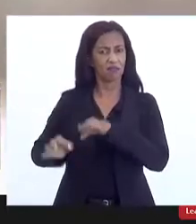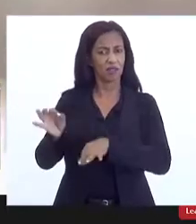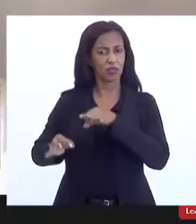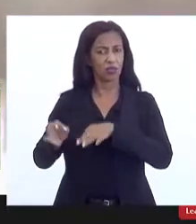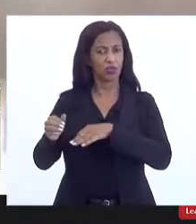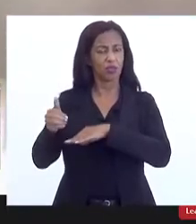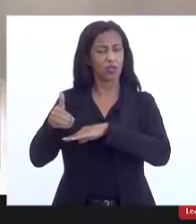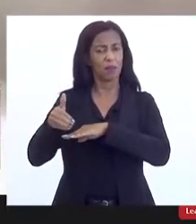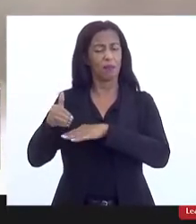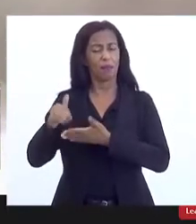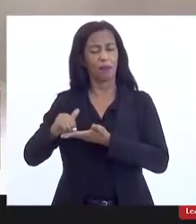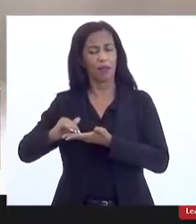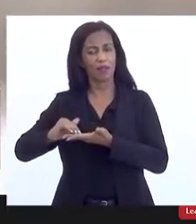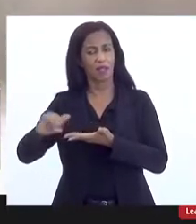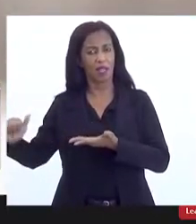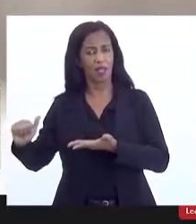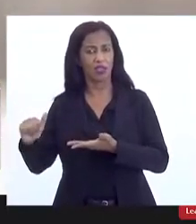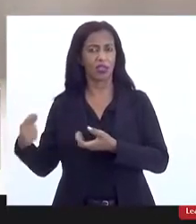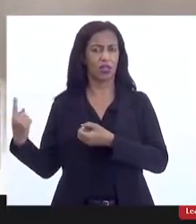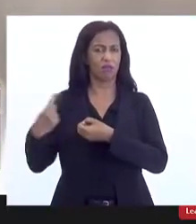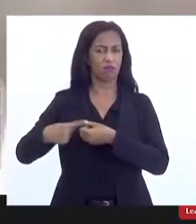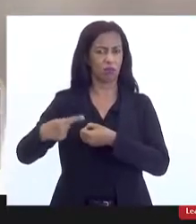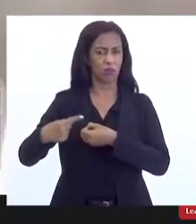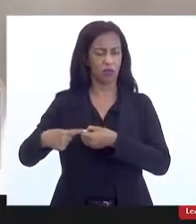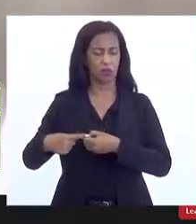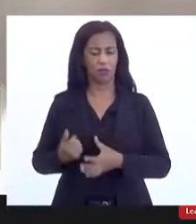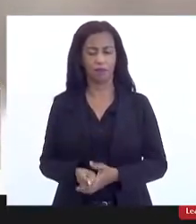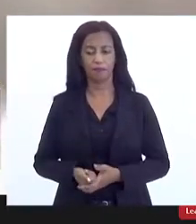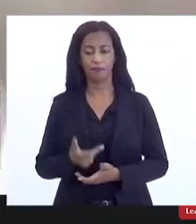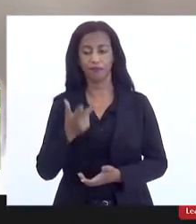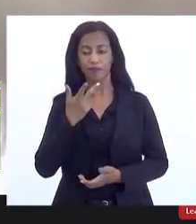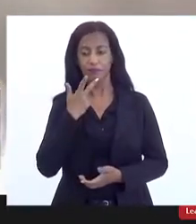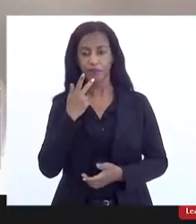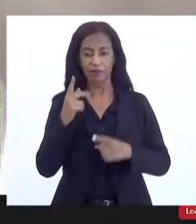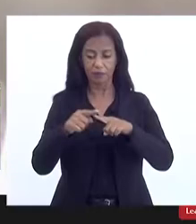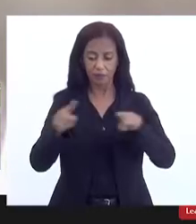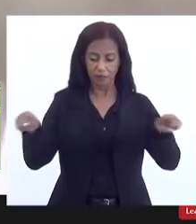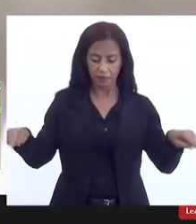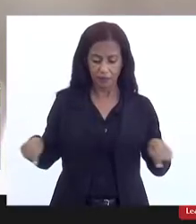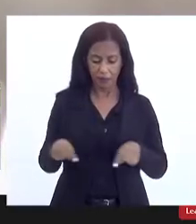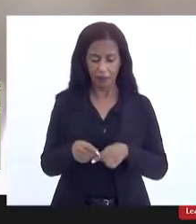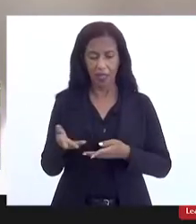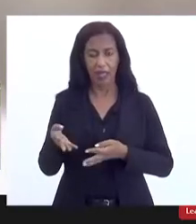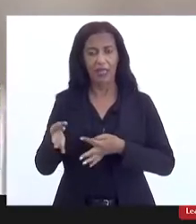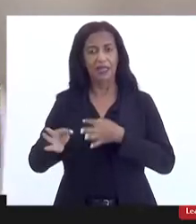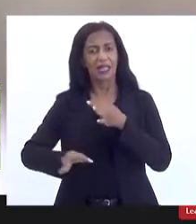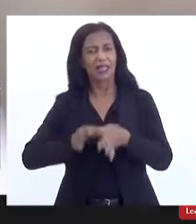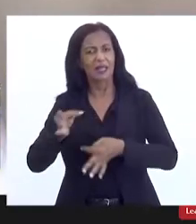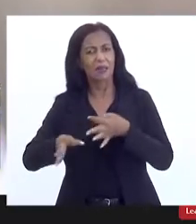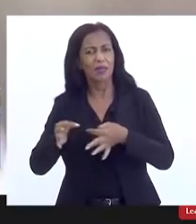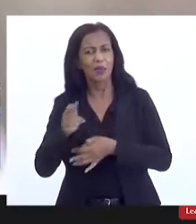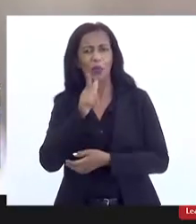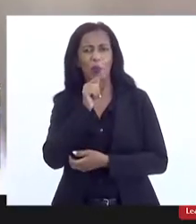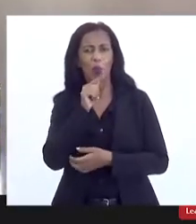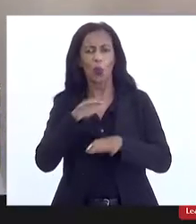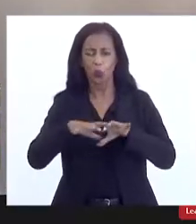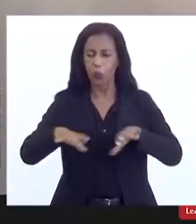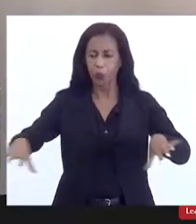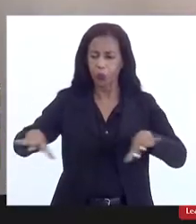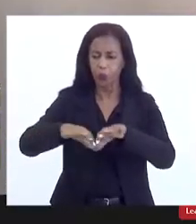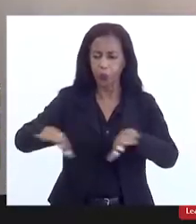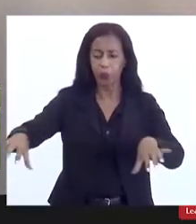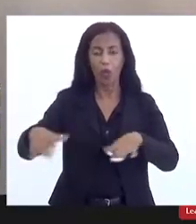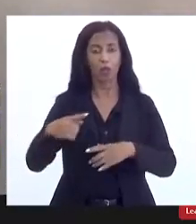município. Então, pensar também a questão das estações de tratamento de esgoto em Barra do Piraí, afinal, o nosso Estado